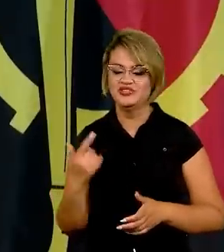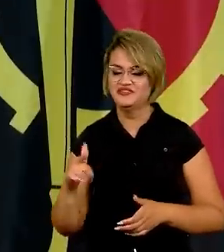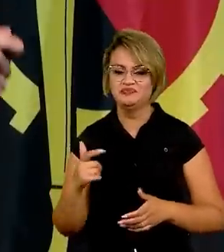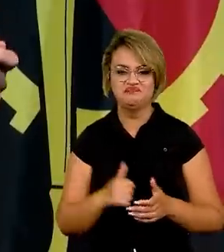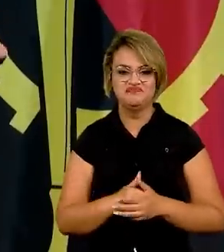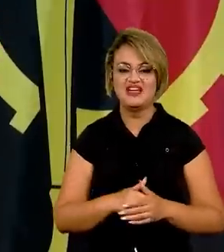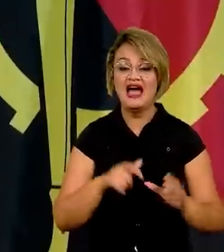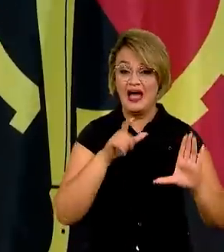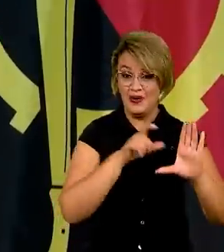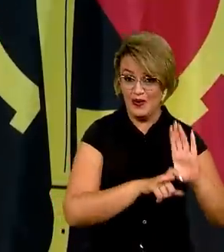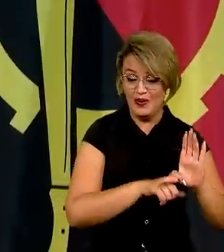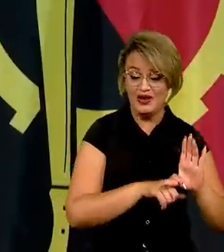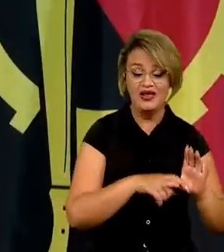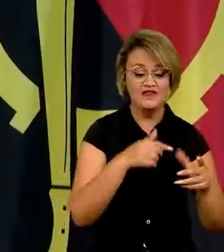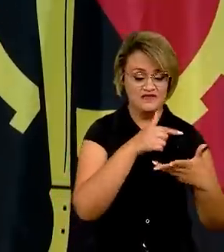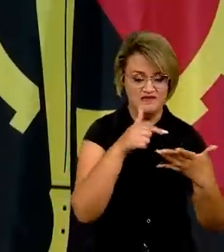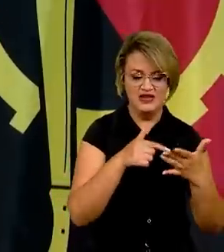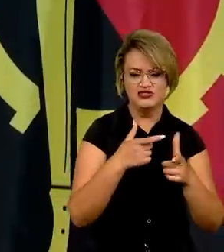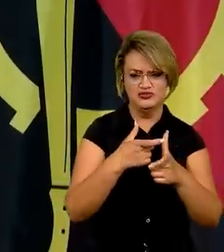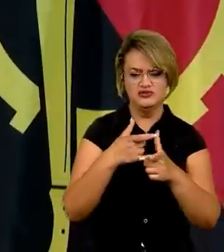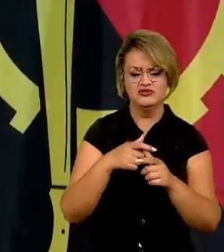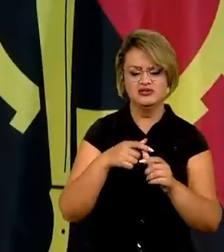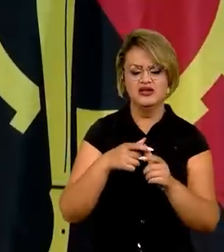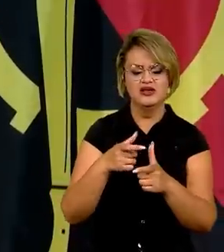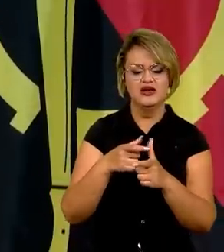toda a dívida que tinha com o Brasil, honrou,